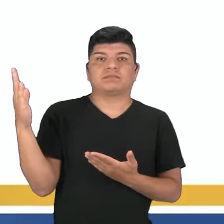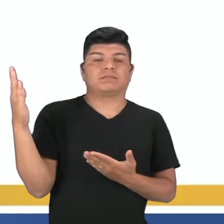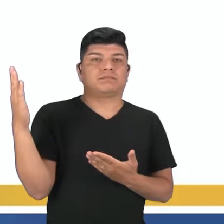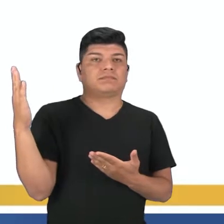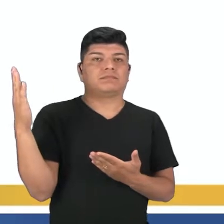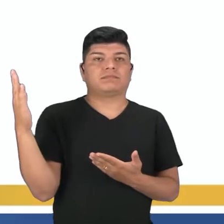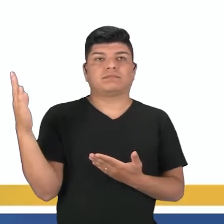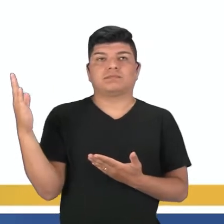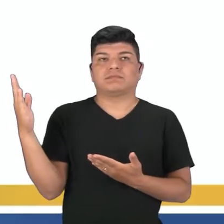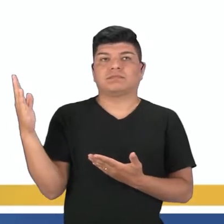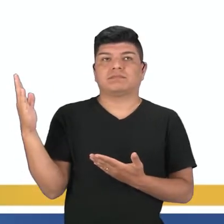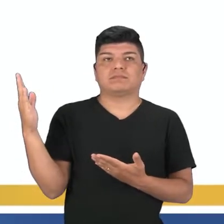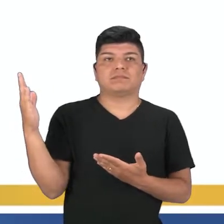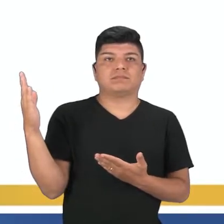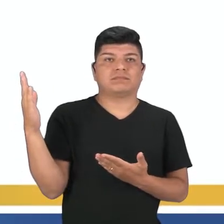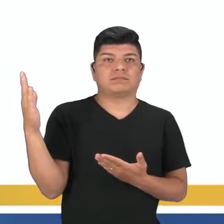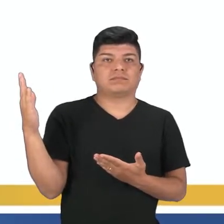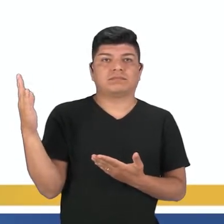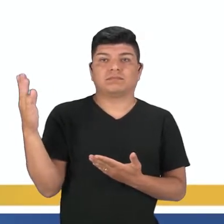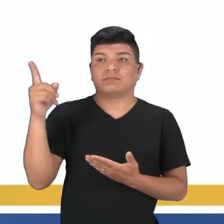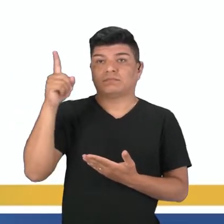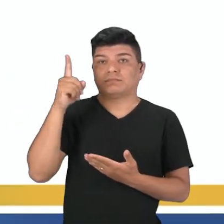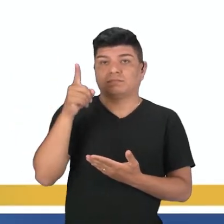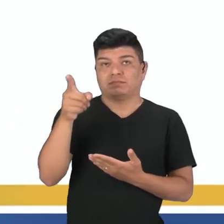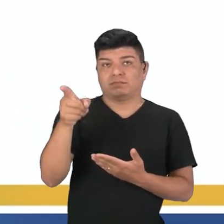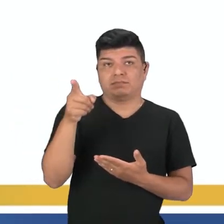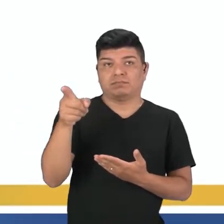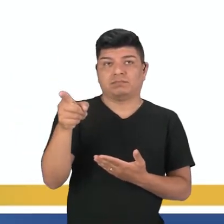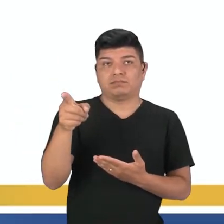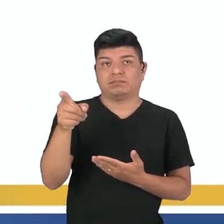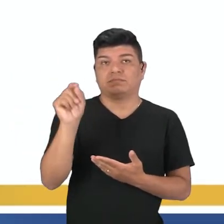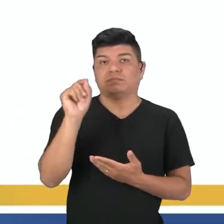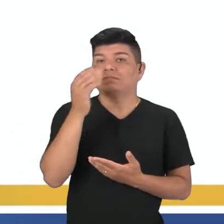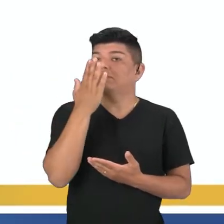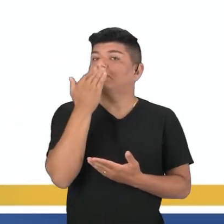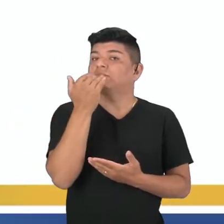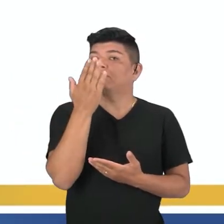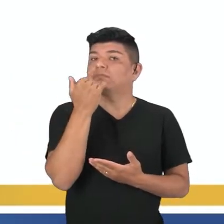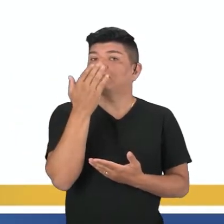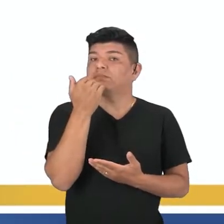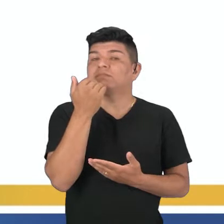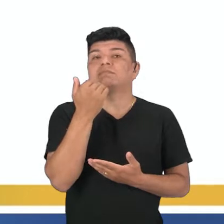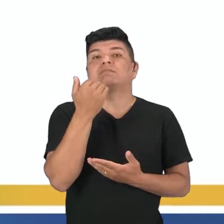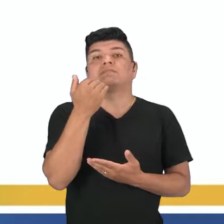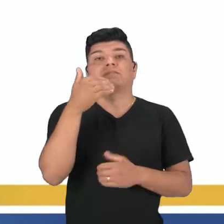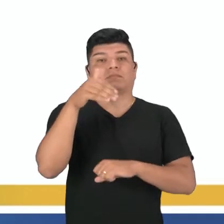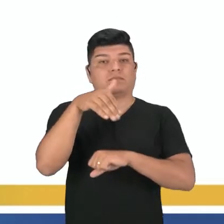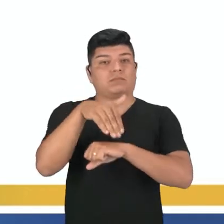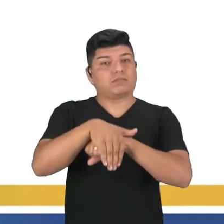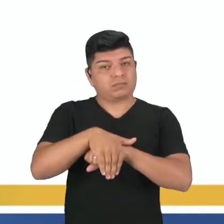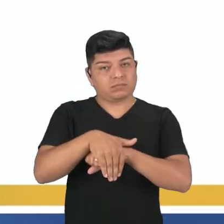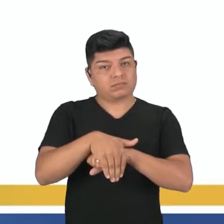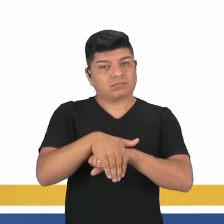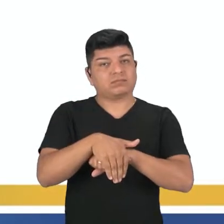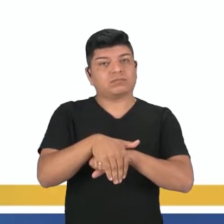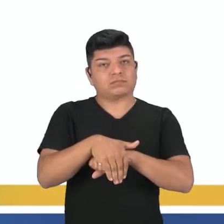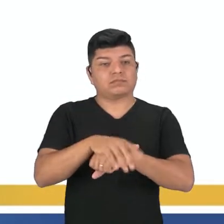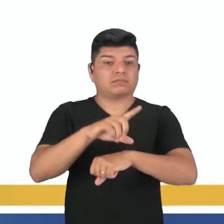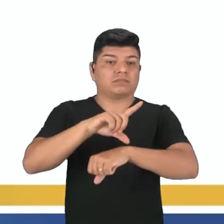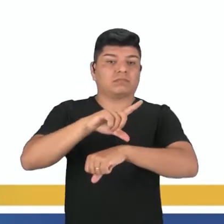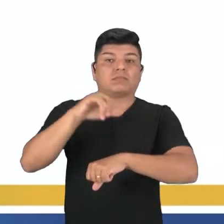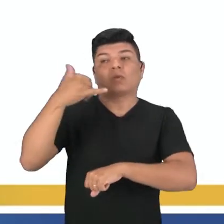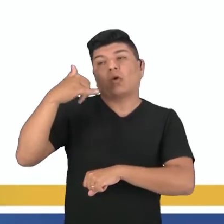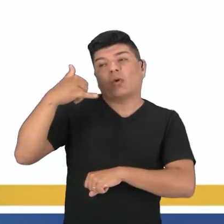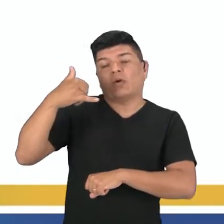when the phone rang. Ele estava comendo o jantar, ou jantando, né? Quando o